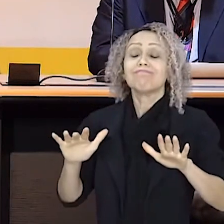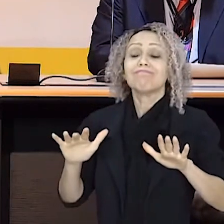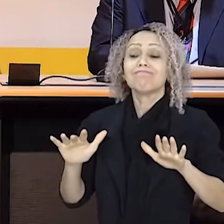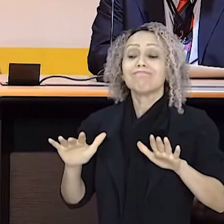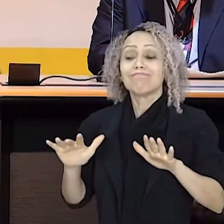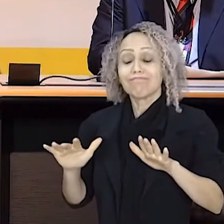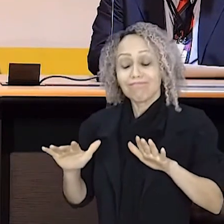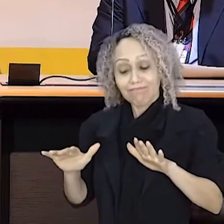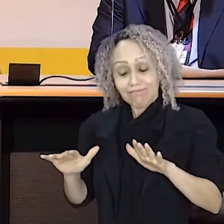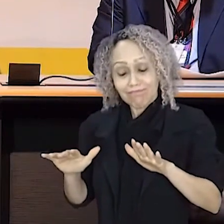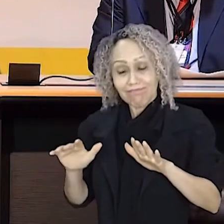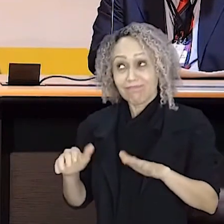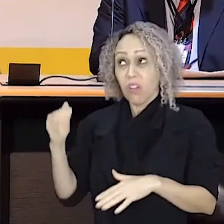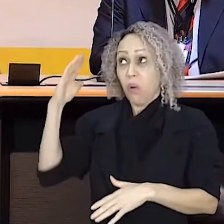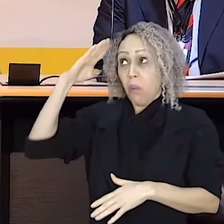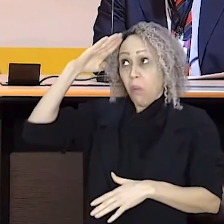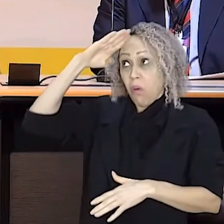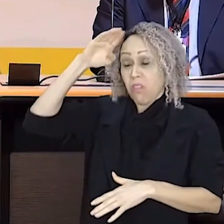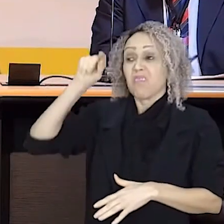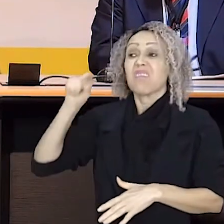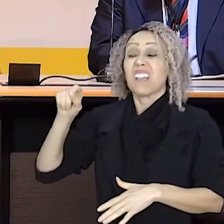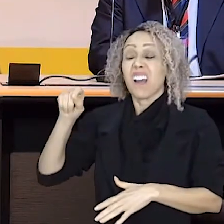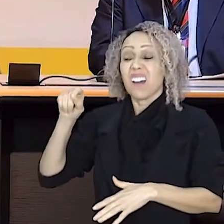quebrou o Estado brasileiro.